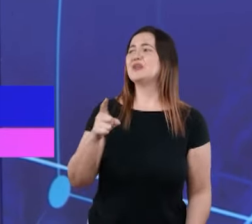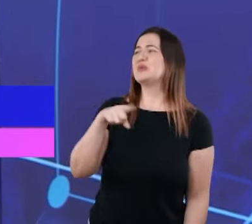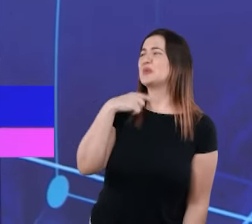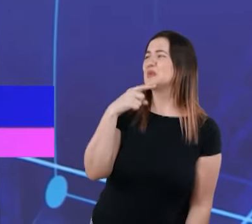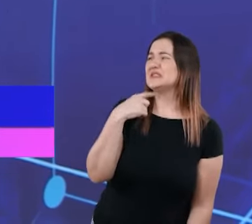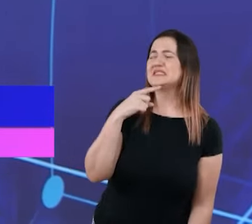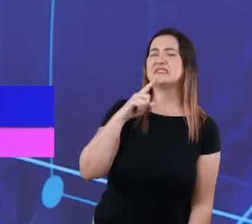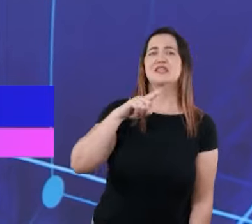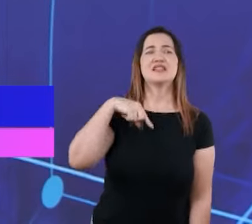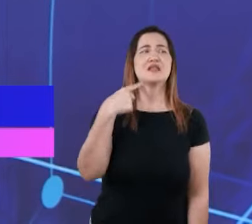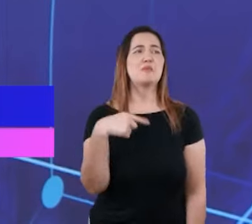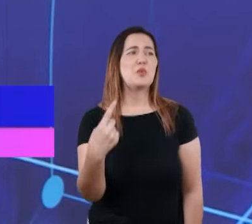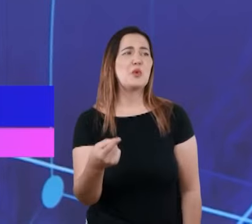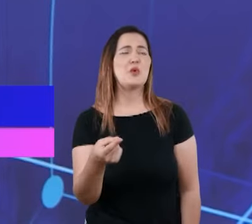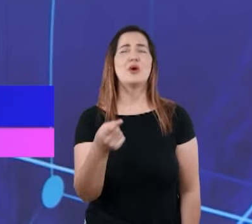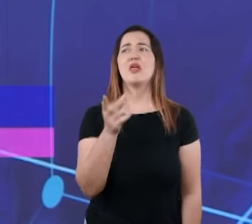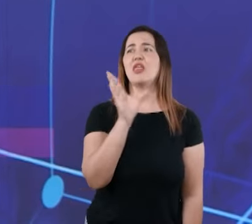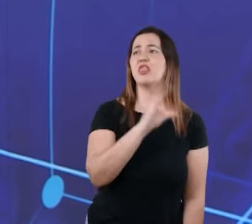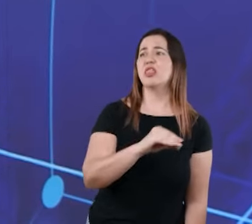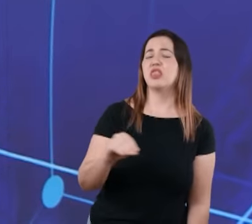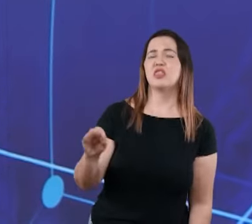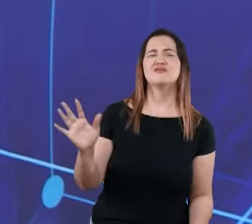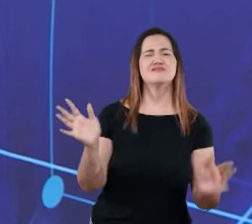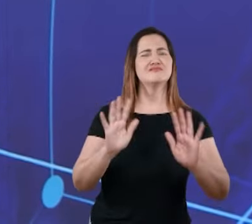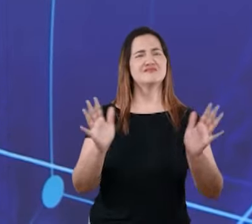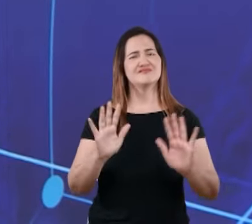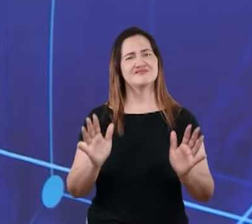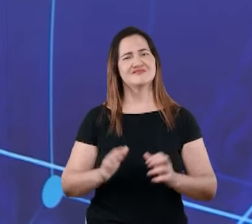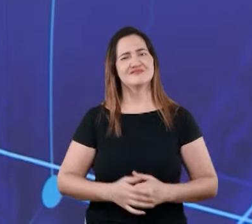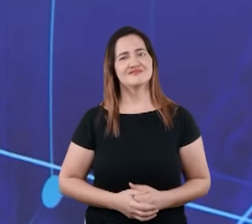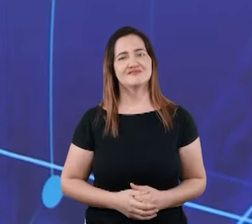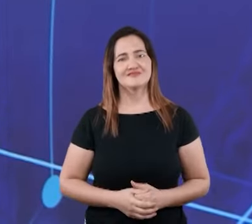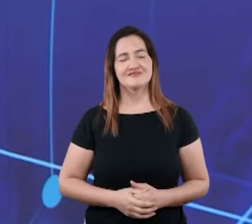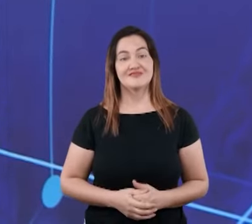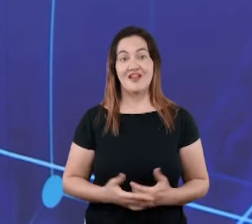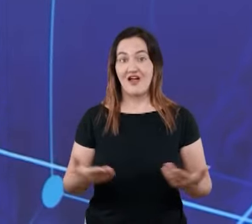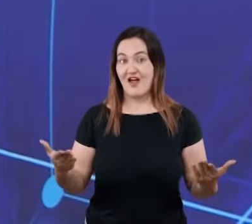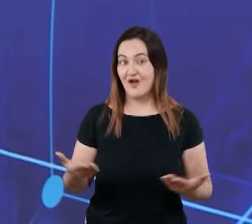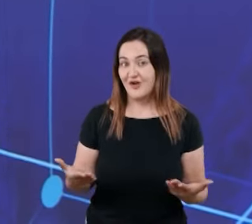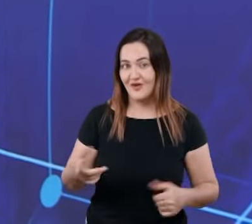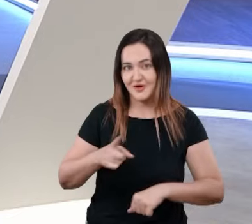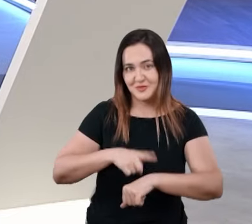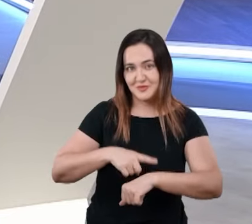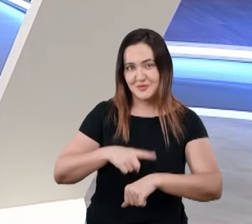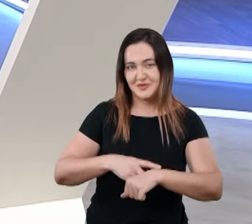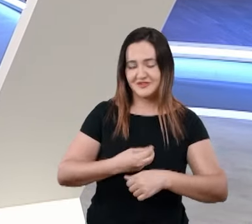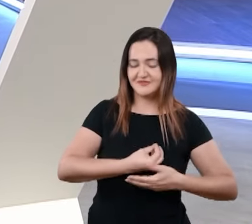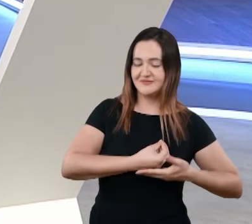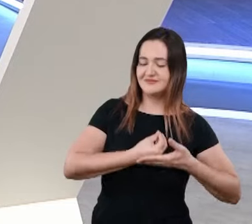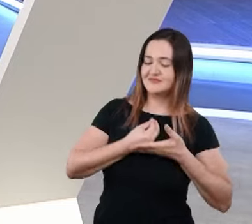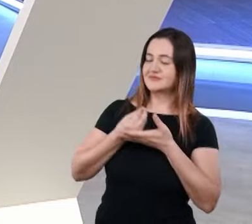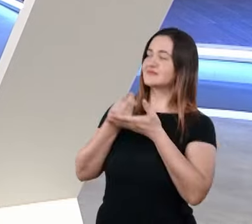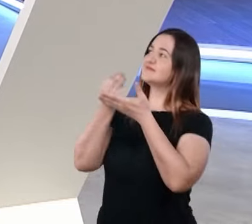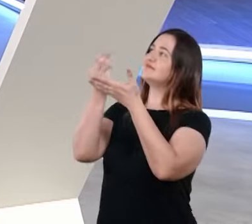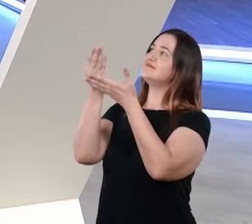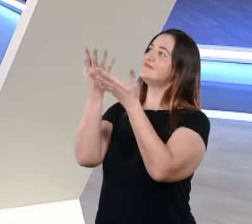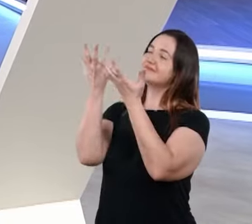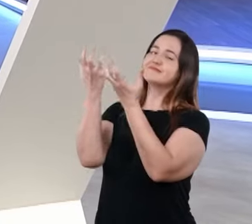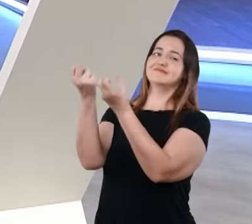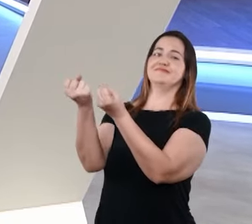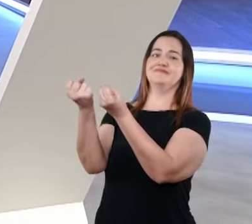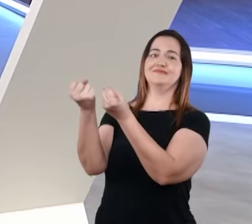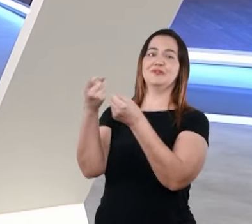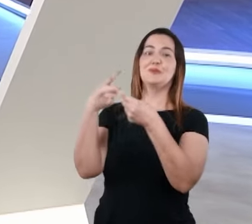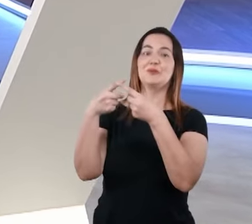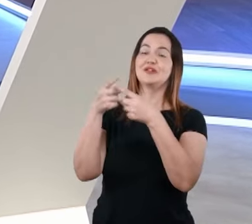você precisa hoje é entregar-se completamente nas mãos de Cristo Jesus. Conectados à fonte da vida.